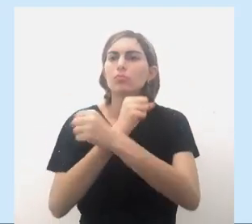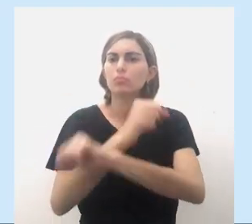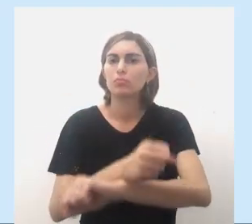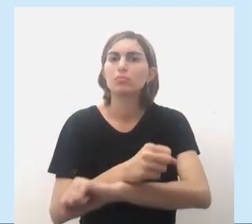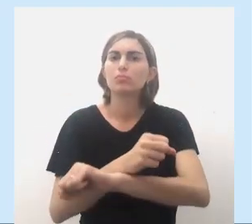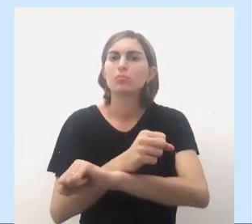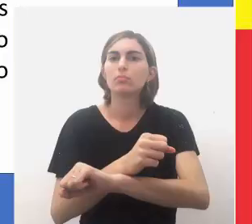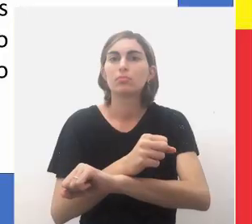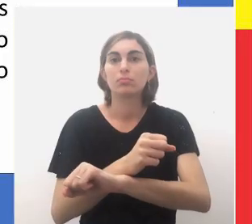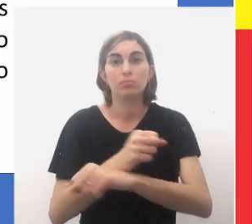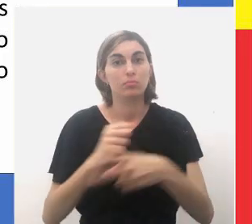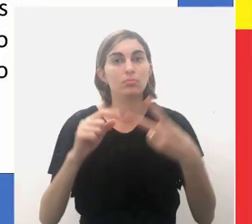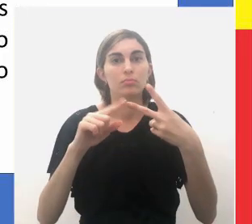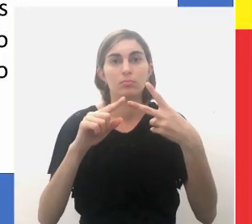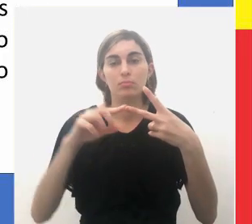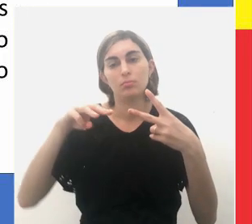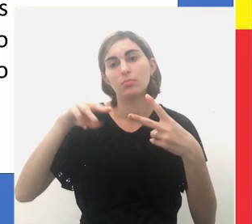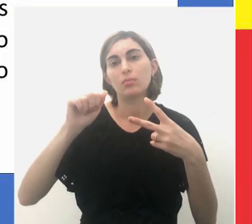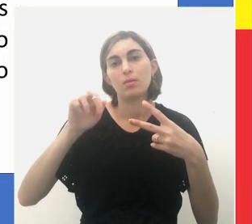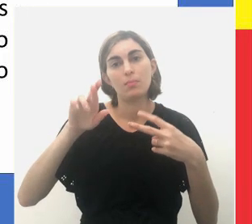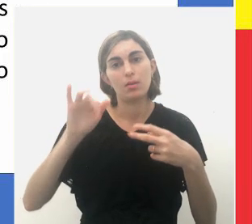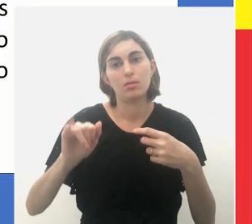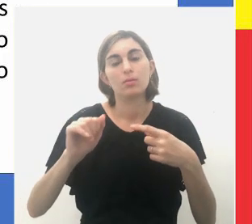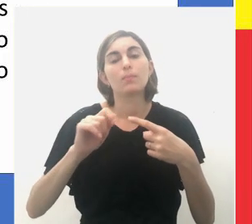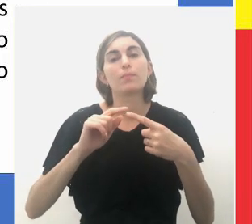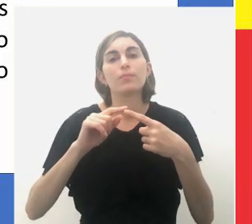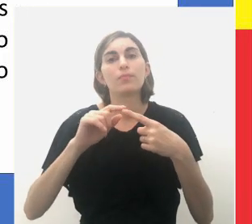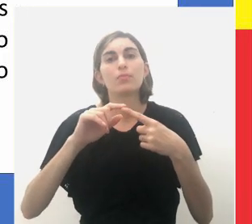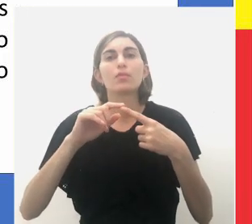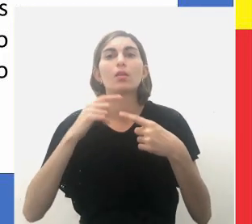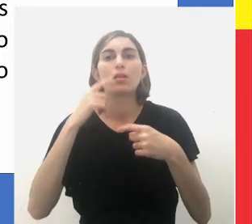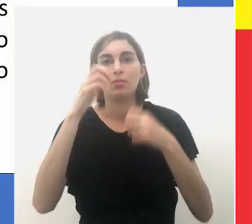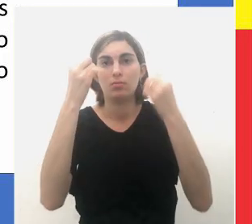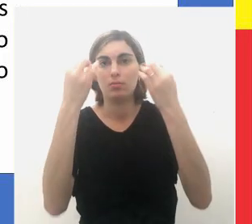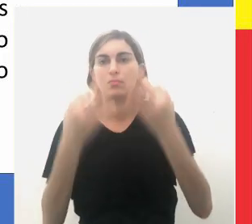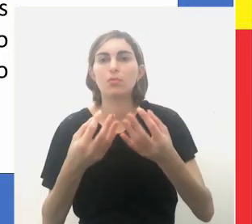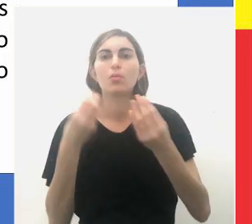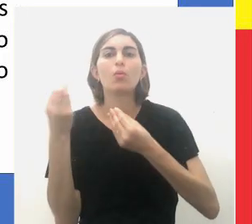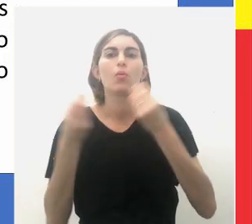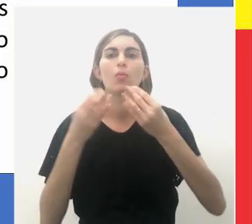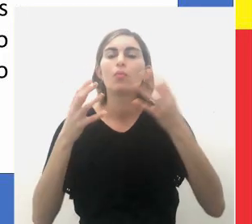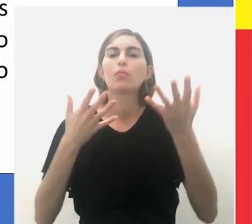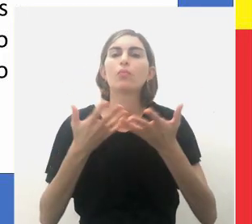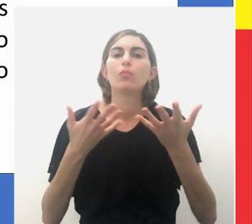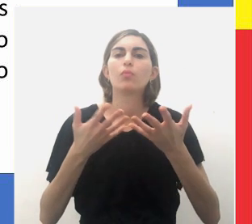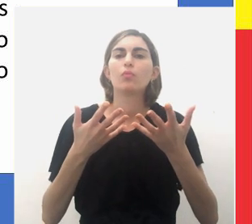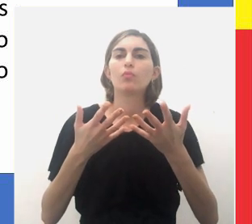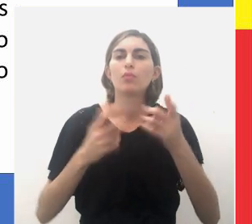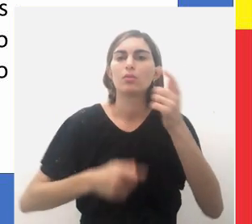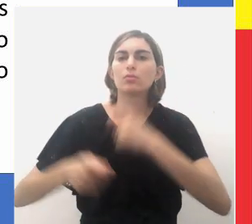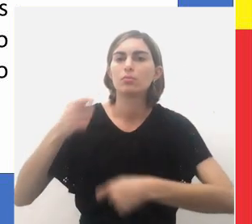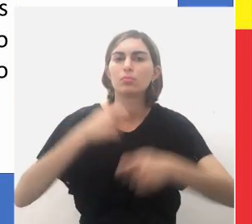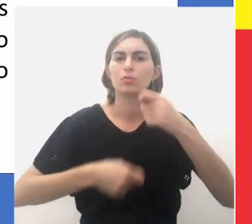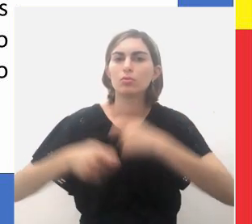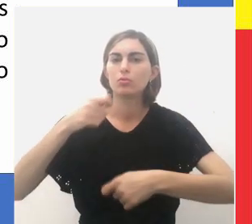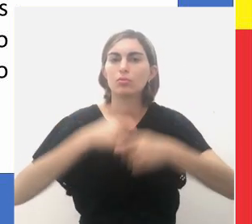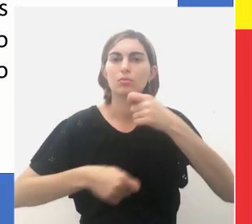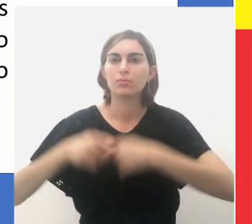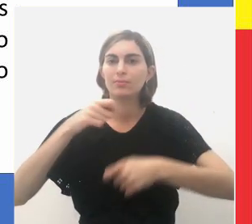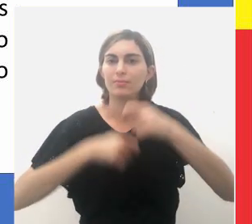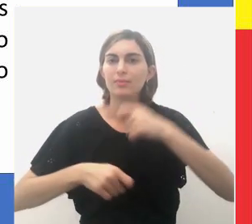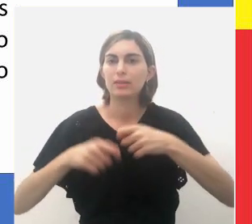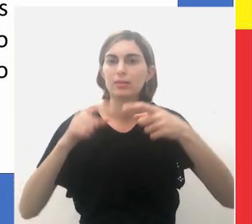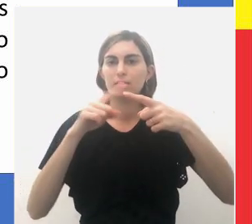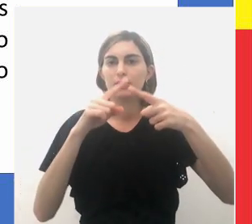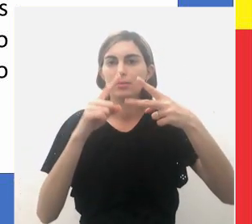escravos? Então, segundo Márcia Gomes, Sushanek, foram administradas